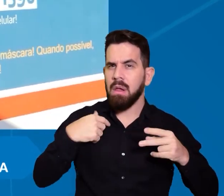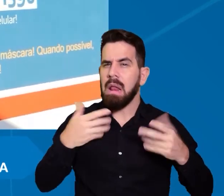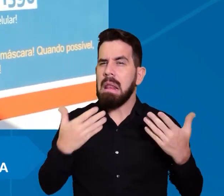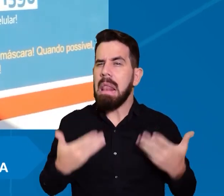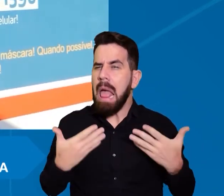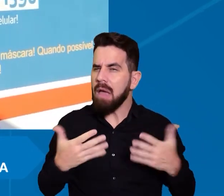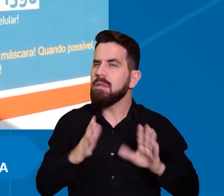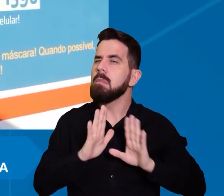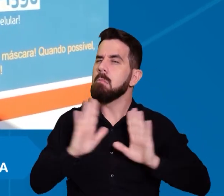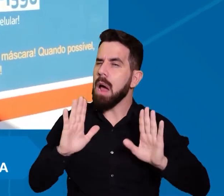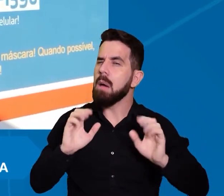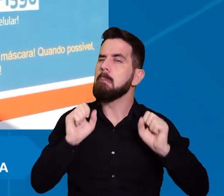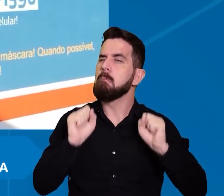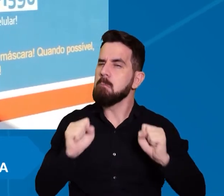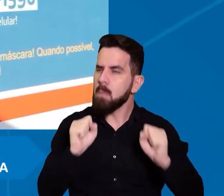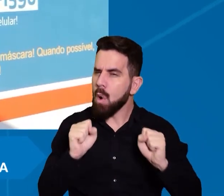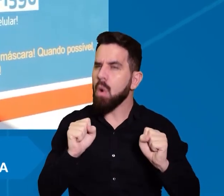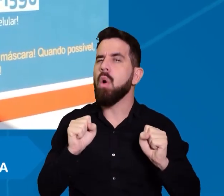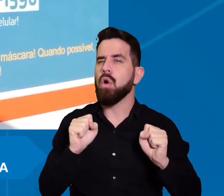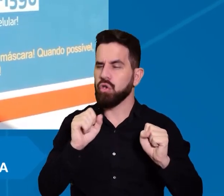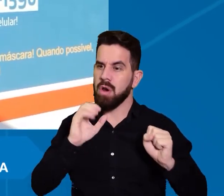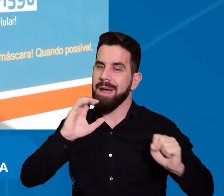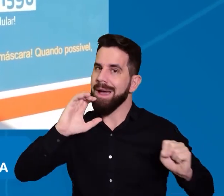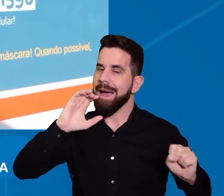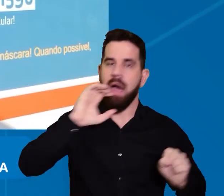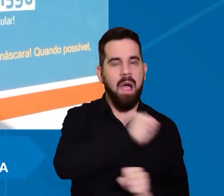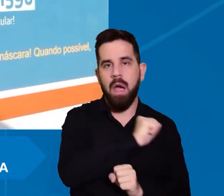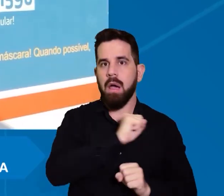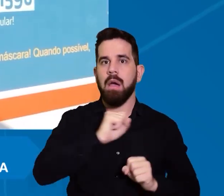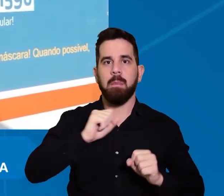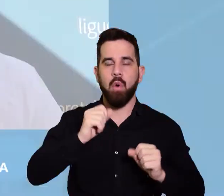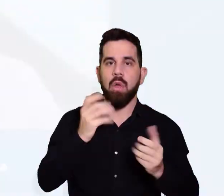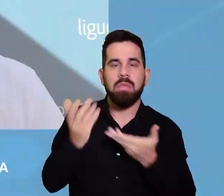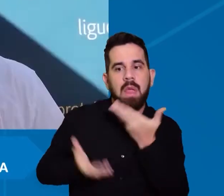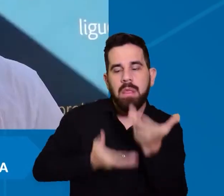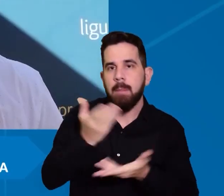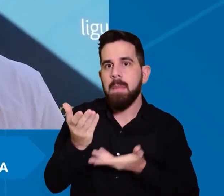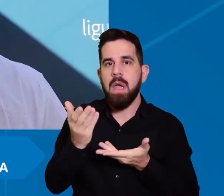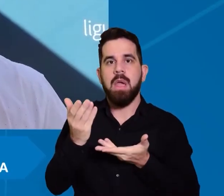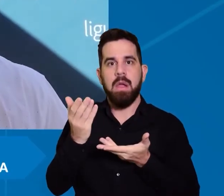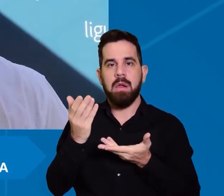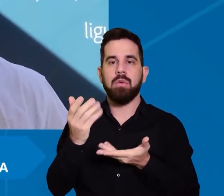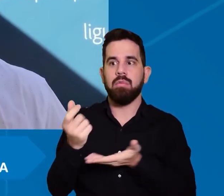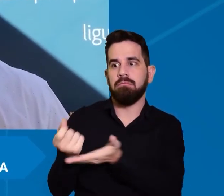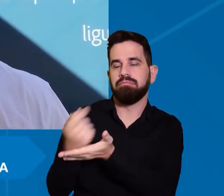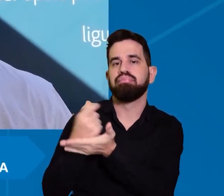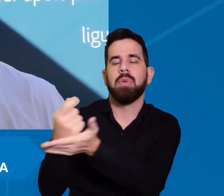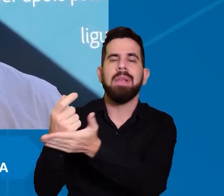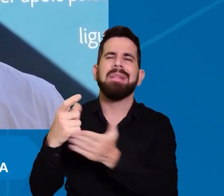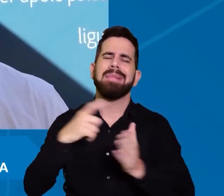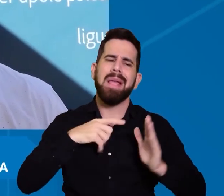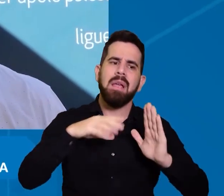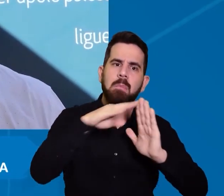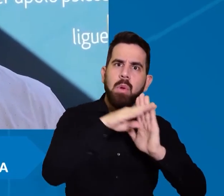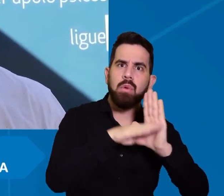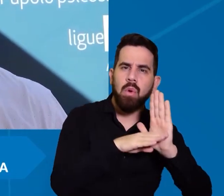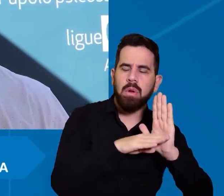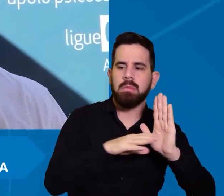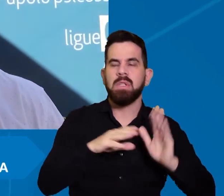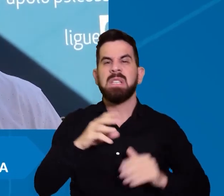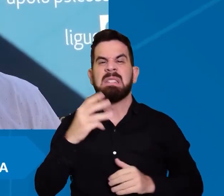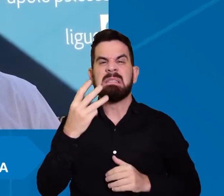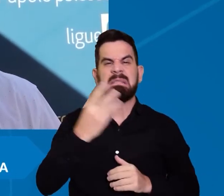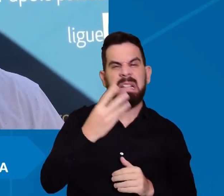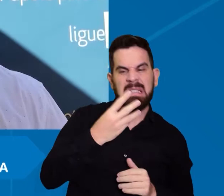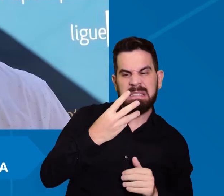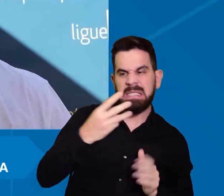você terá um desfecho muito mais eficaz com relação ao enfrentamento da covid. Existe um protocolo de testagem, que pessoa tem que estar entre o terceiro e o